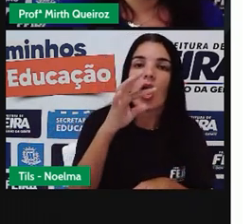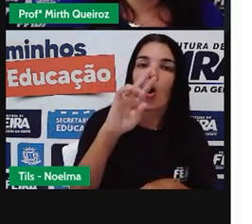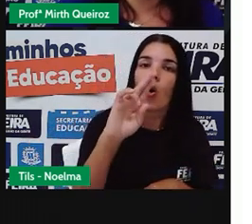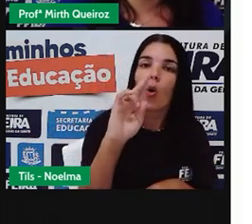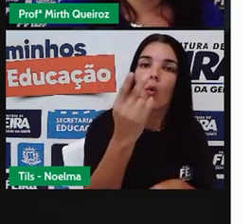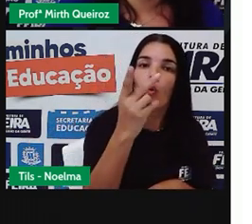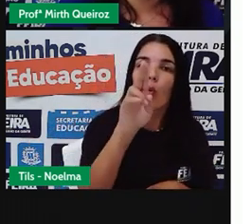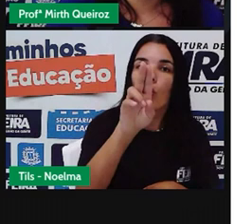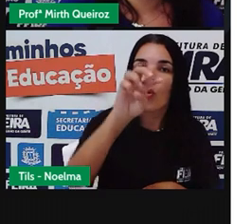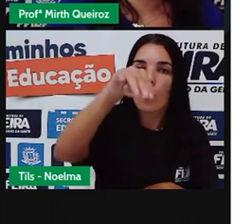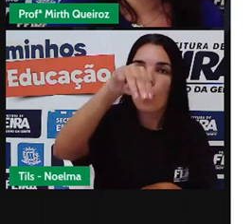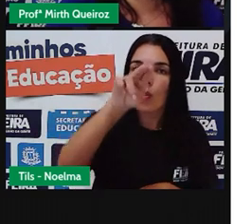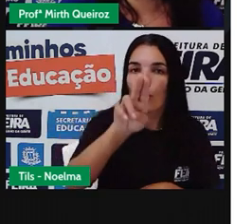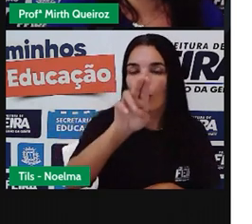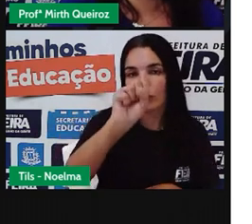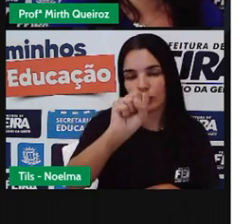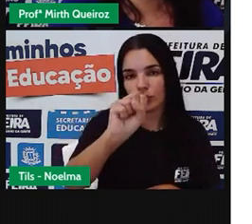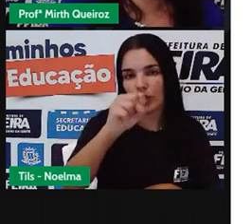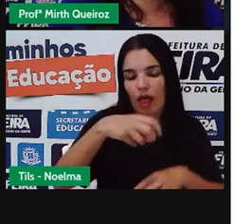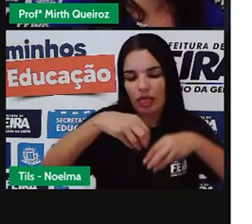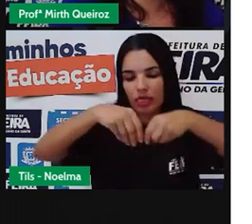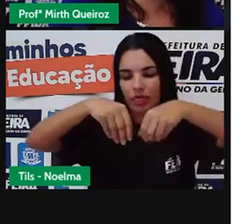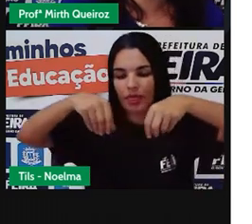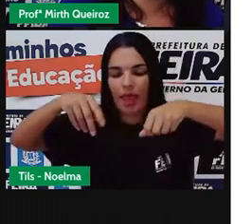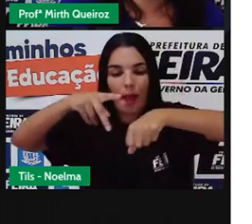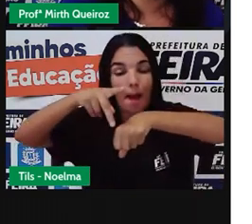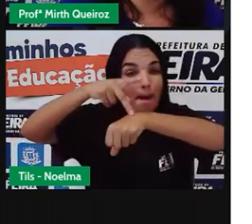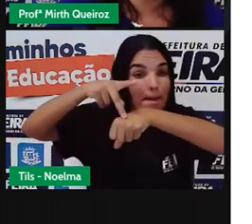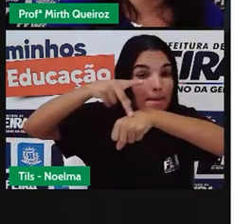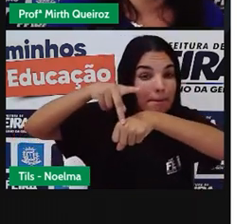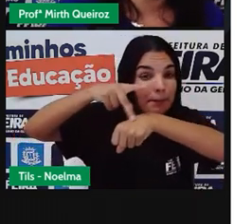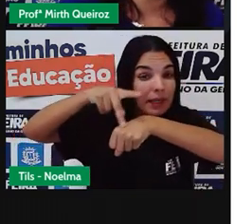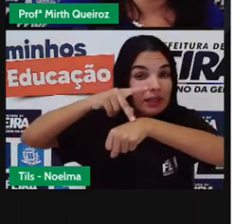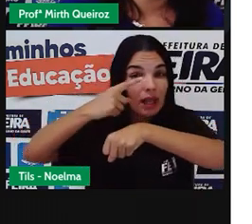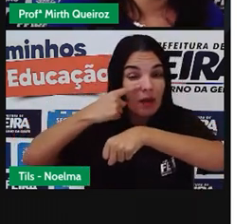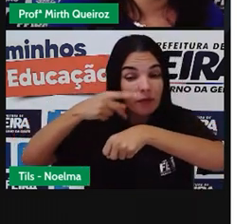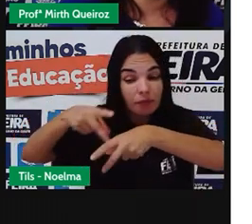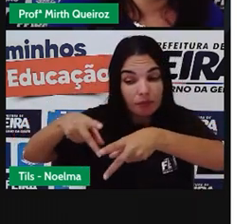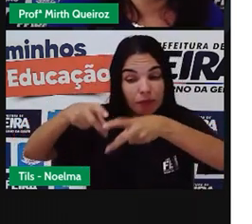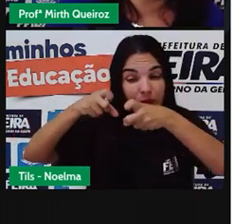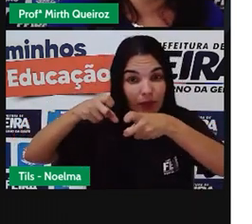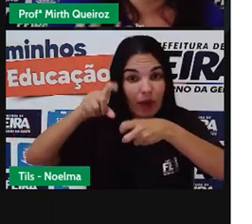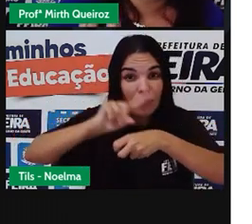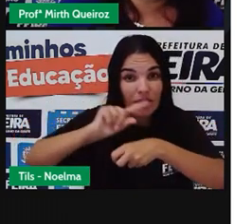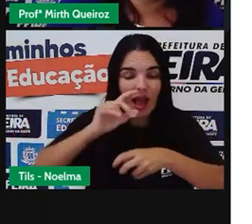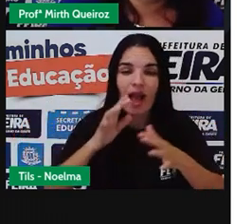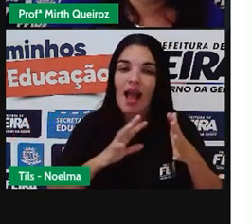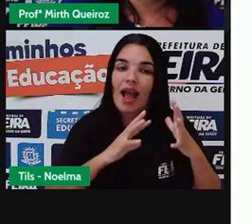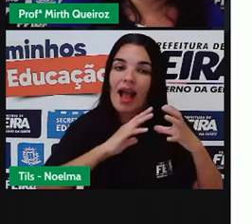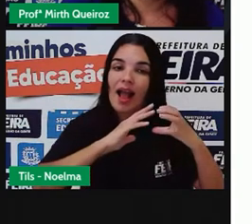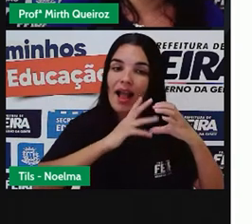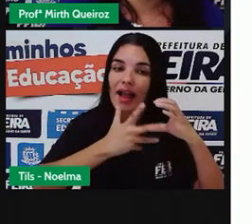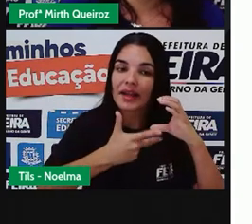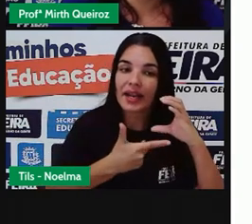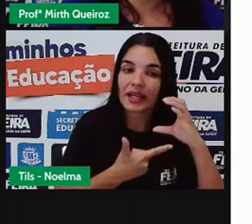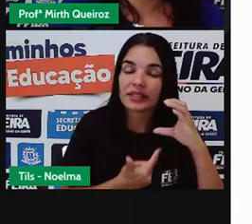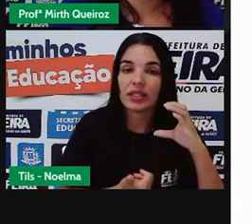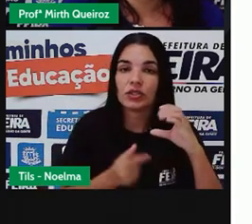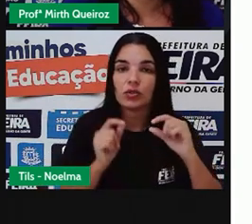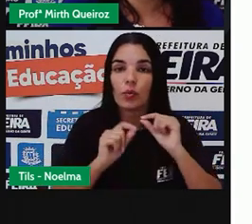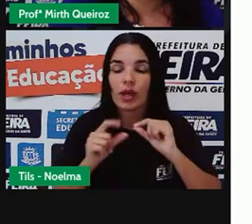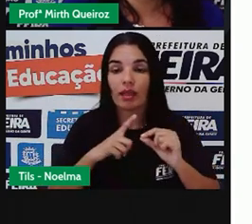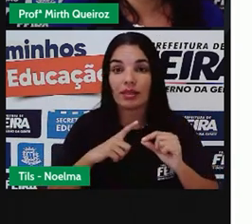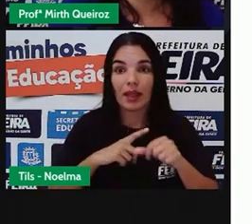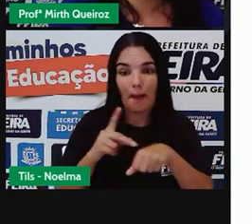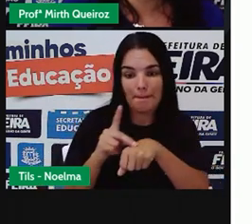ele utilizou também o solo umífero. Vocês viram que uma das características lá do solo umífero, né? Que é a terra. Ela tem mais